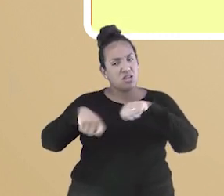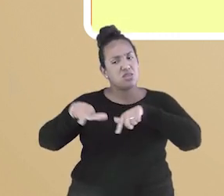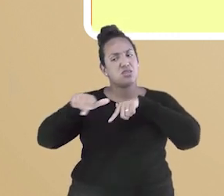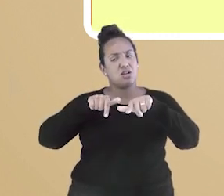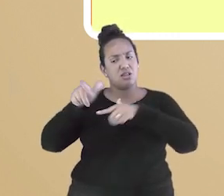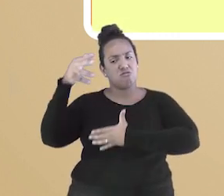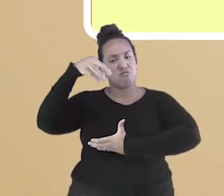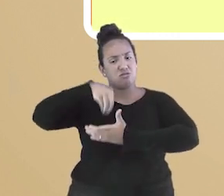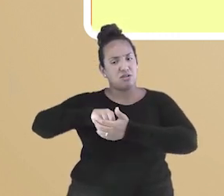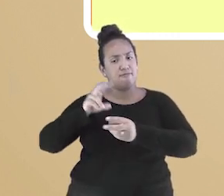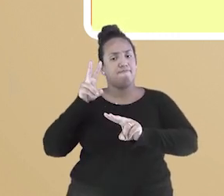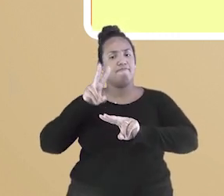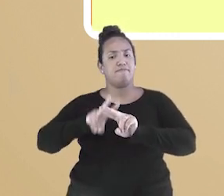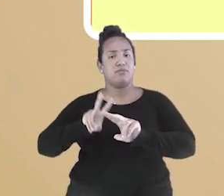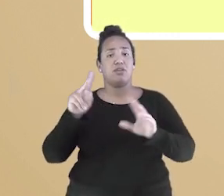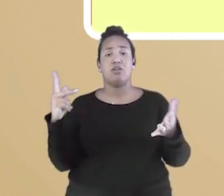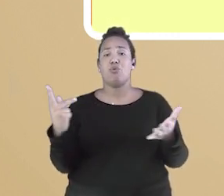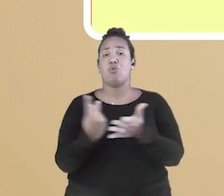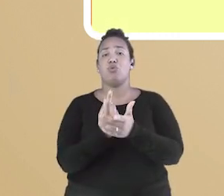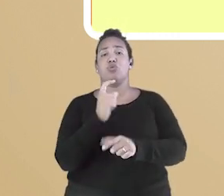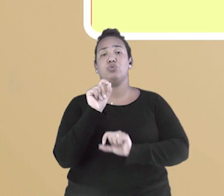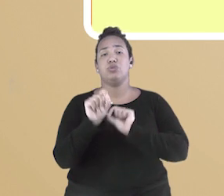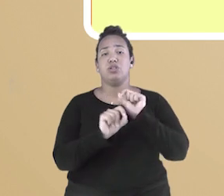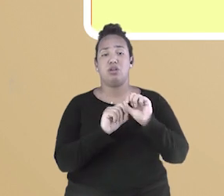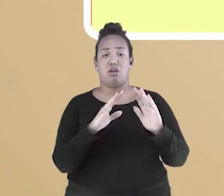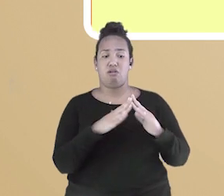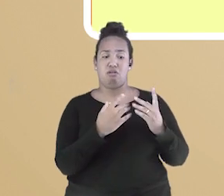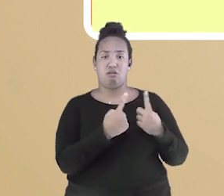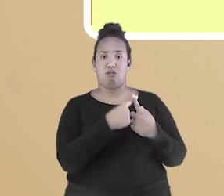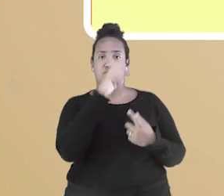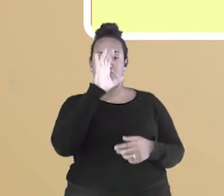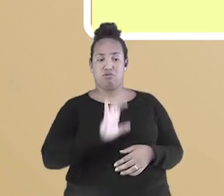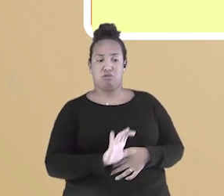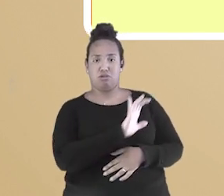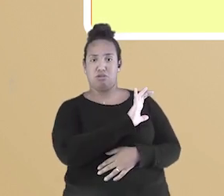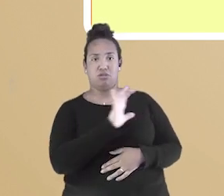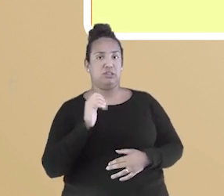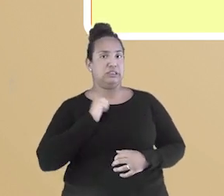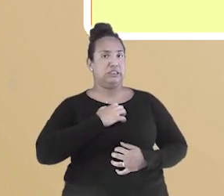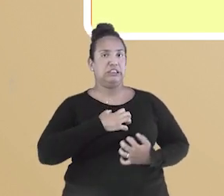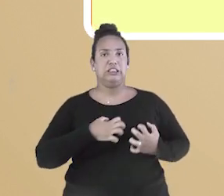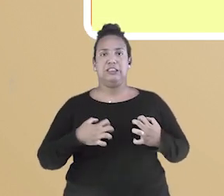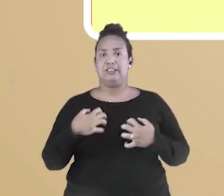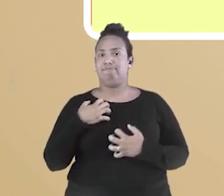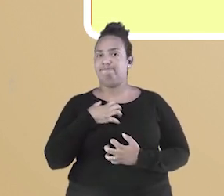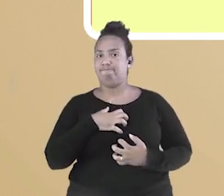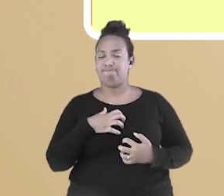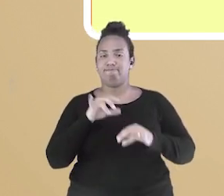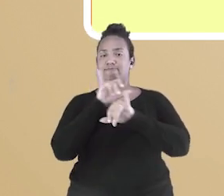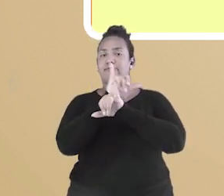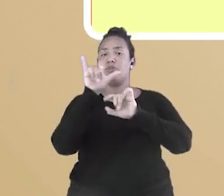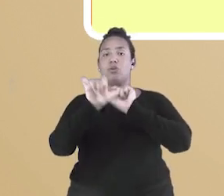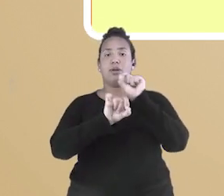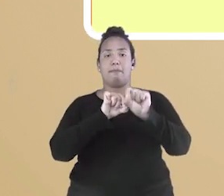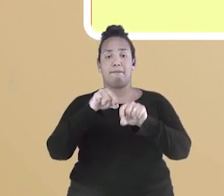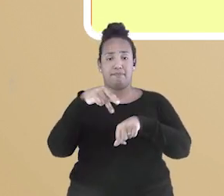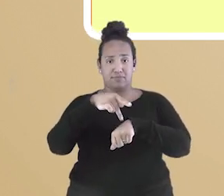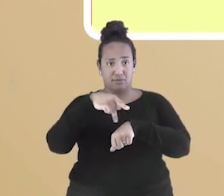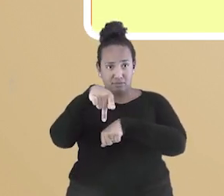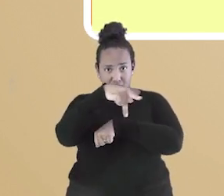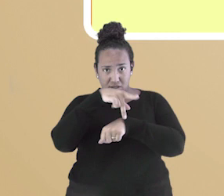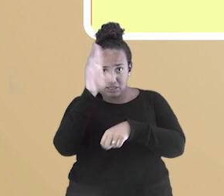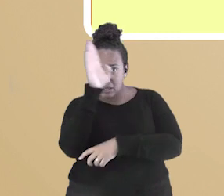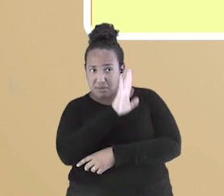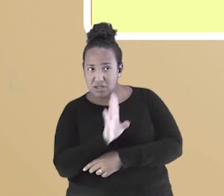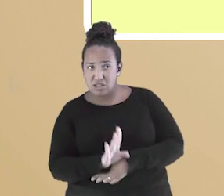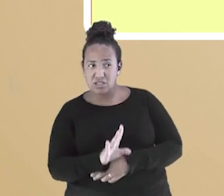grande insatisfação por parte da Igreja e do próprio Papa, que vai declarar que o Brasil não é mais um país católico. Dom